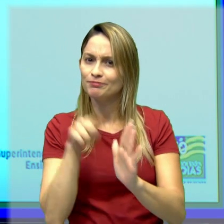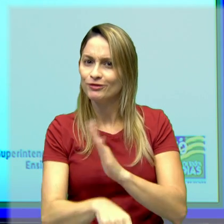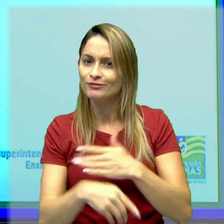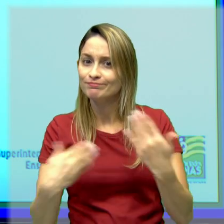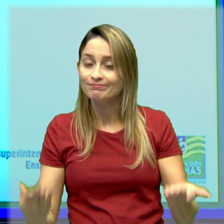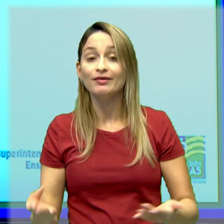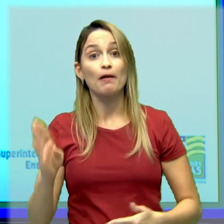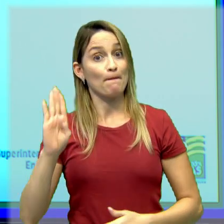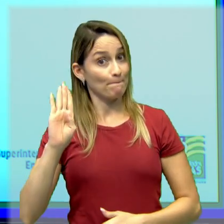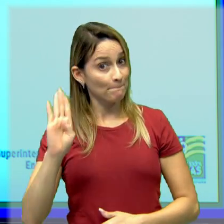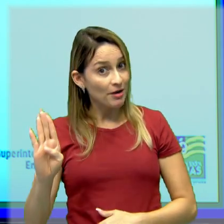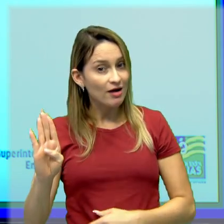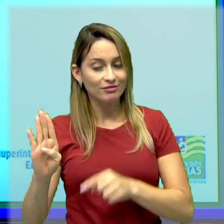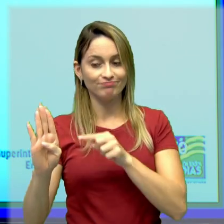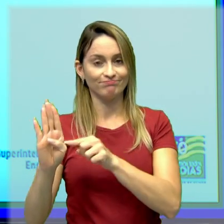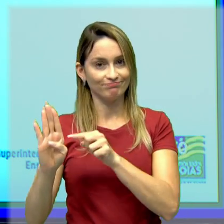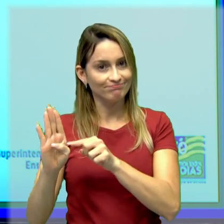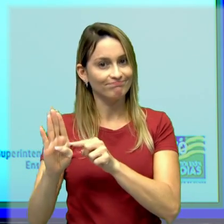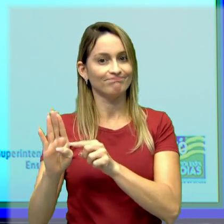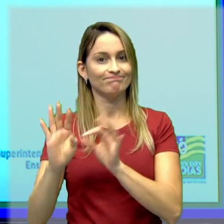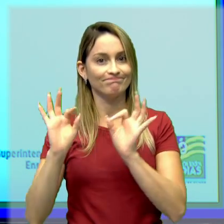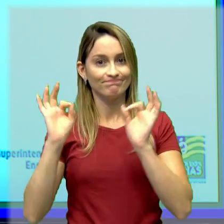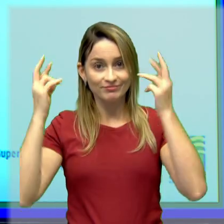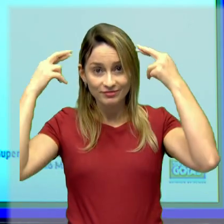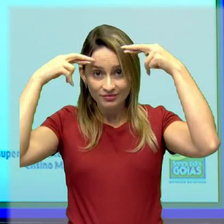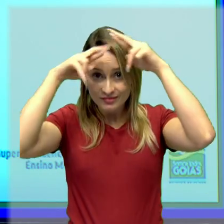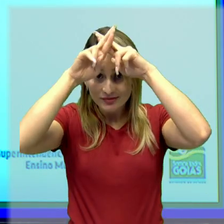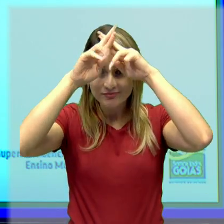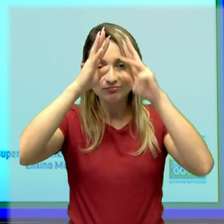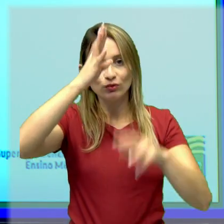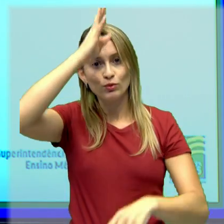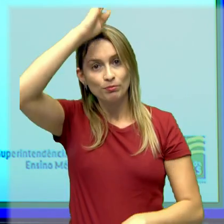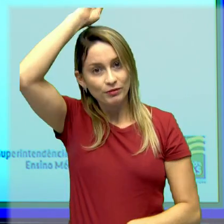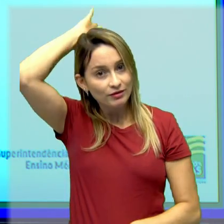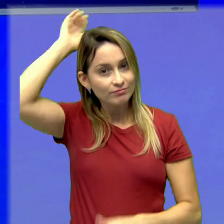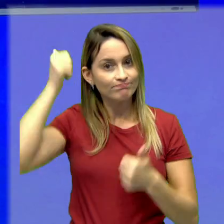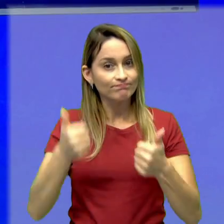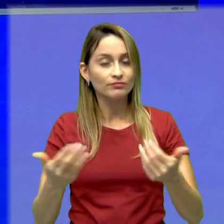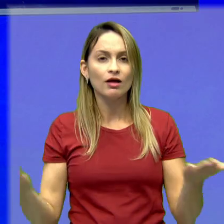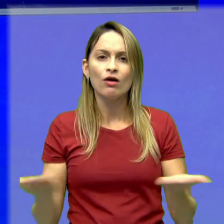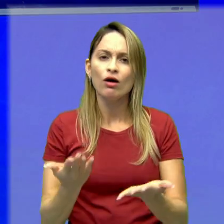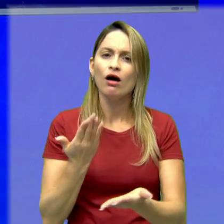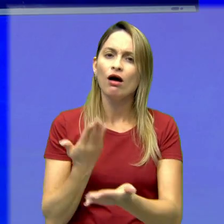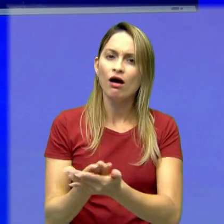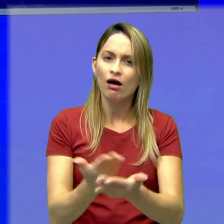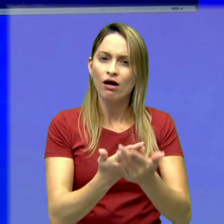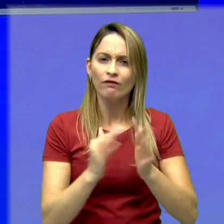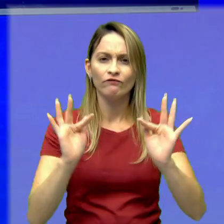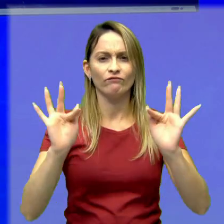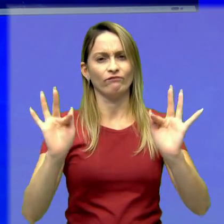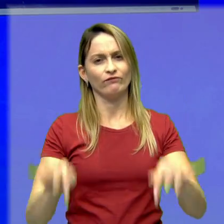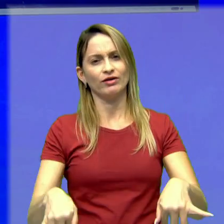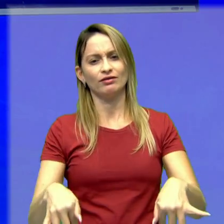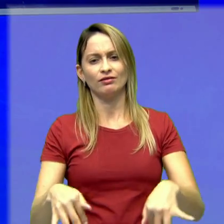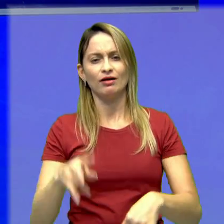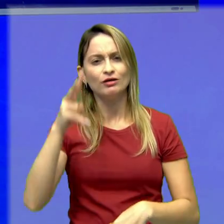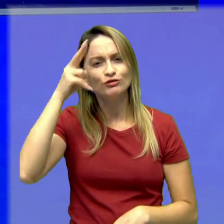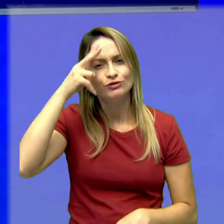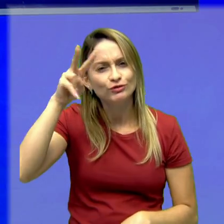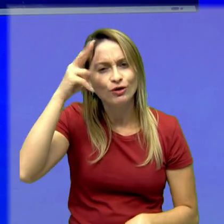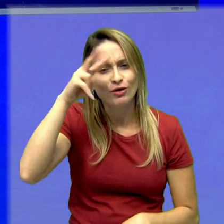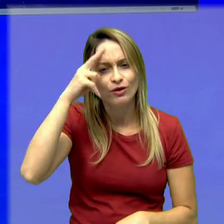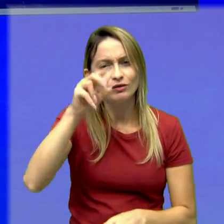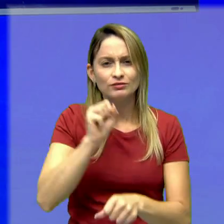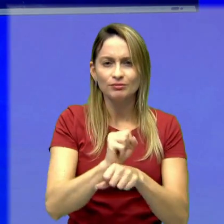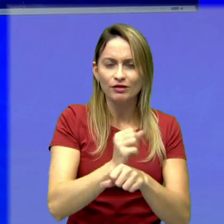aí da nossa questão é a letra B, Grécia e Roma, tá certo? Por hoje é só, pessoal. Assim finalizamos